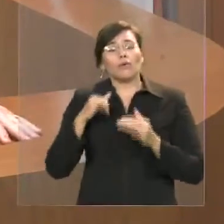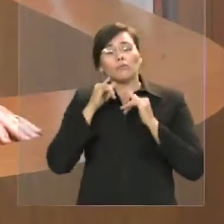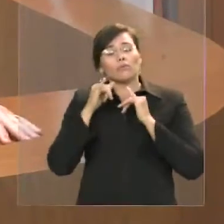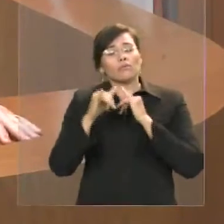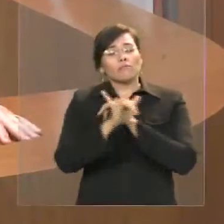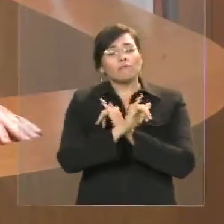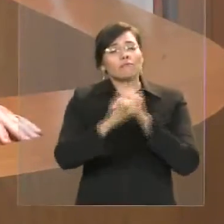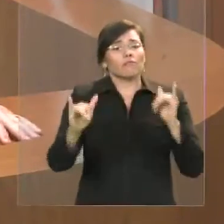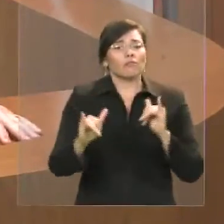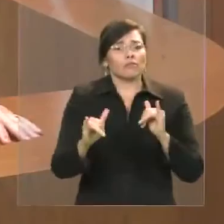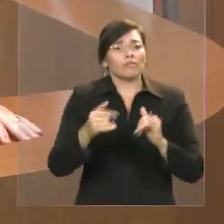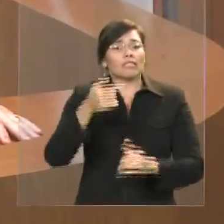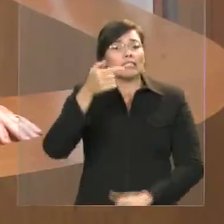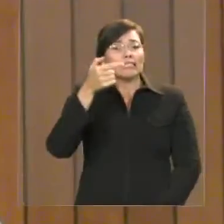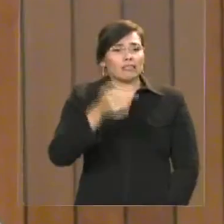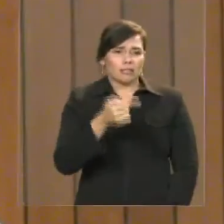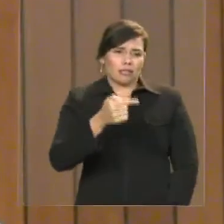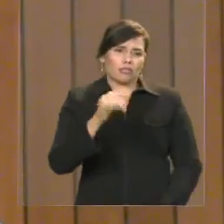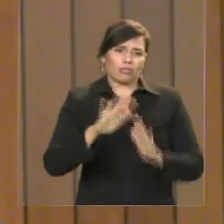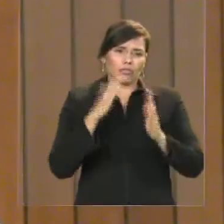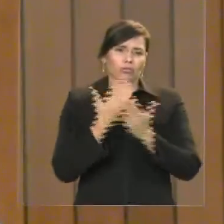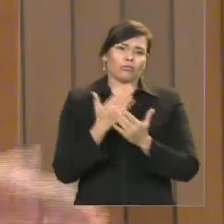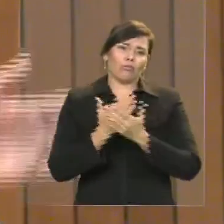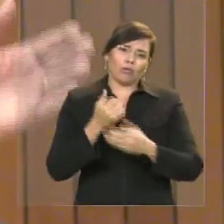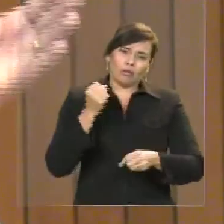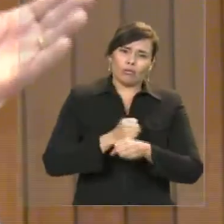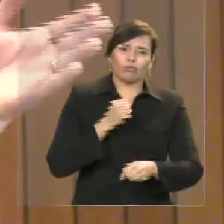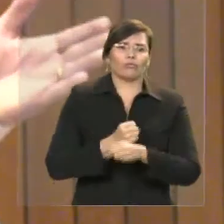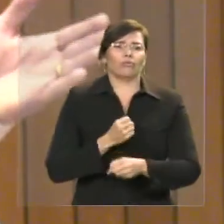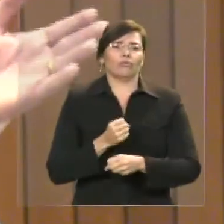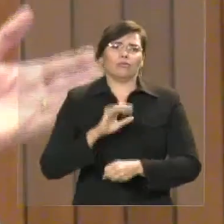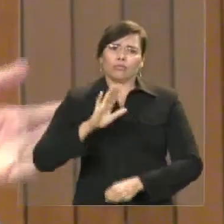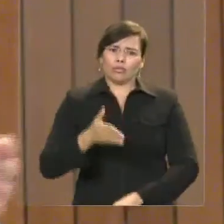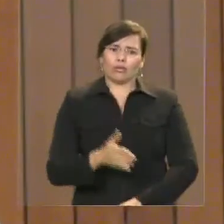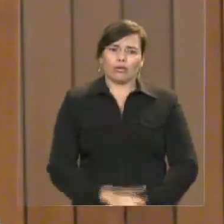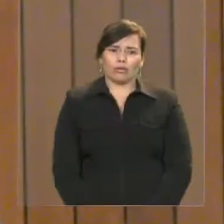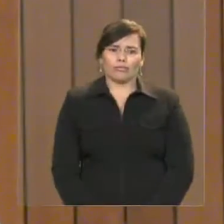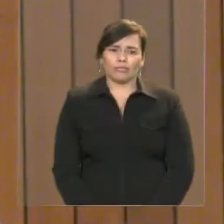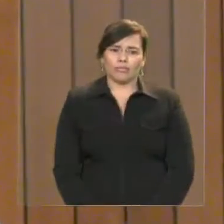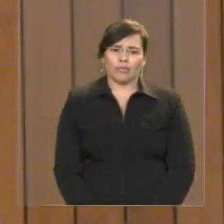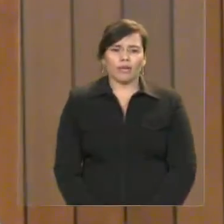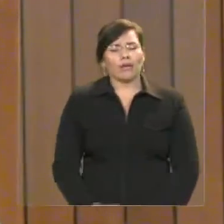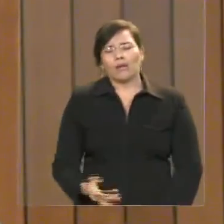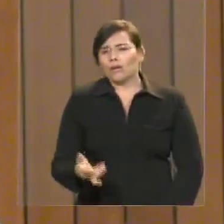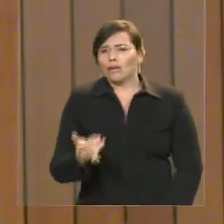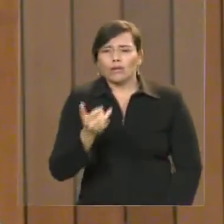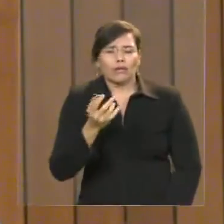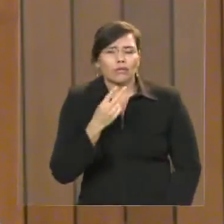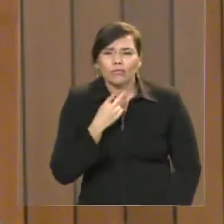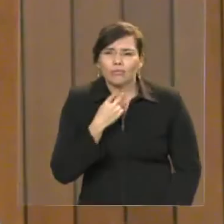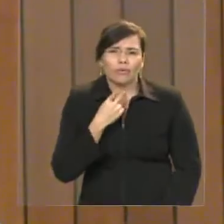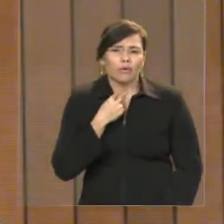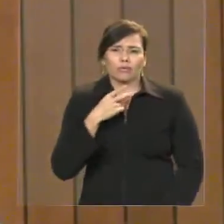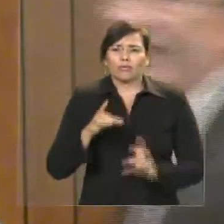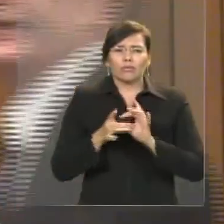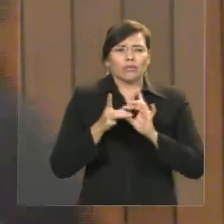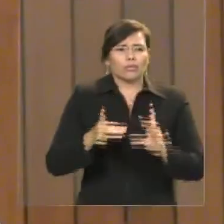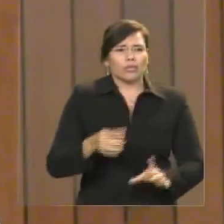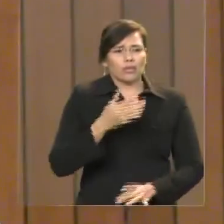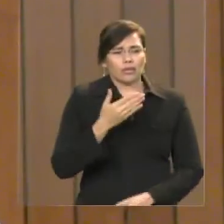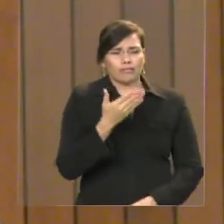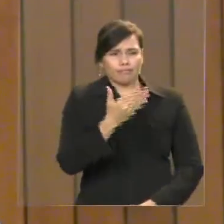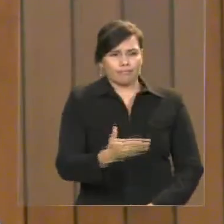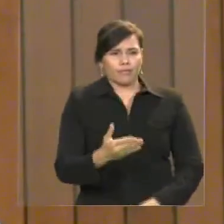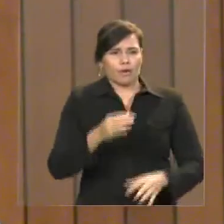construídas pelo prefeito Eric Costa. Deputado Otelino, você me concede uma parte? Infelizmente, não vou poder conceder, deputado Rico, porque estou no tempo da liderança. Mas,